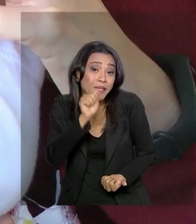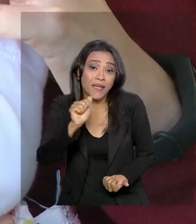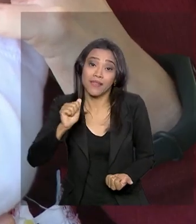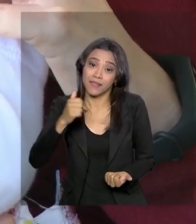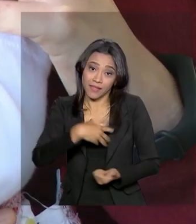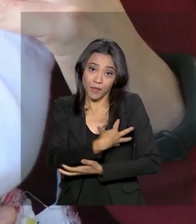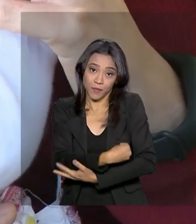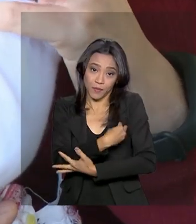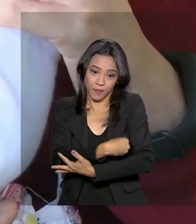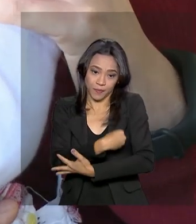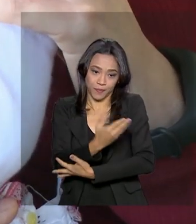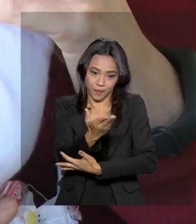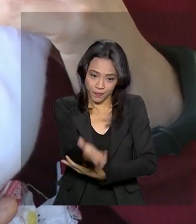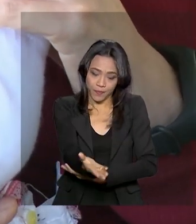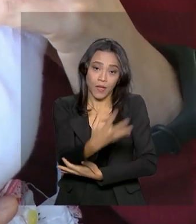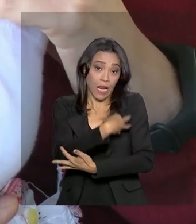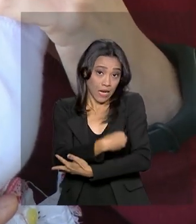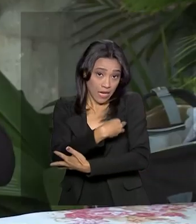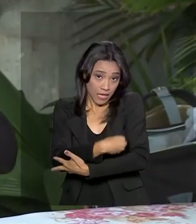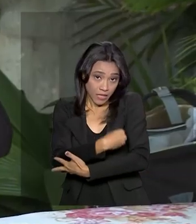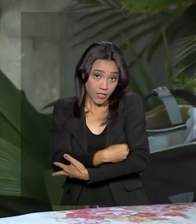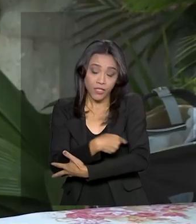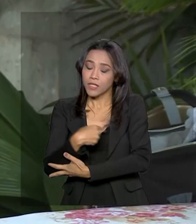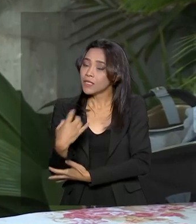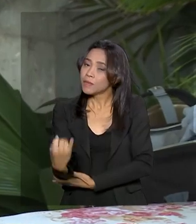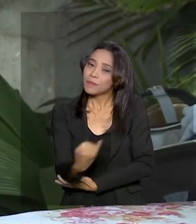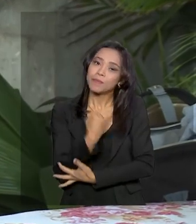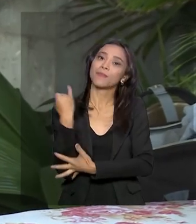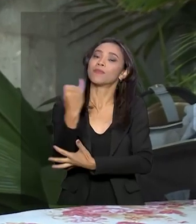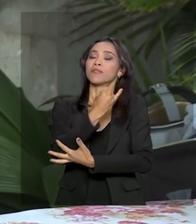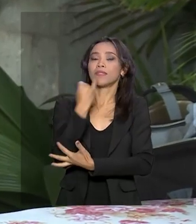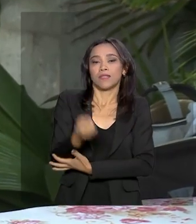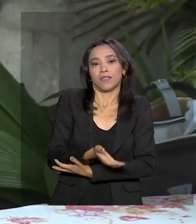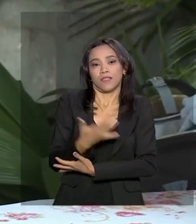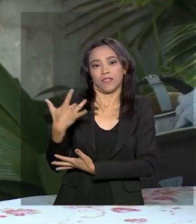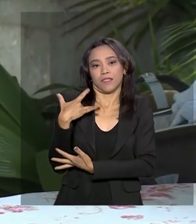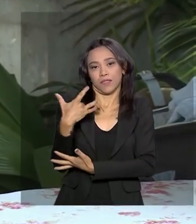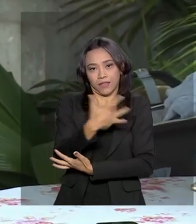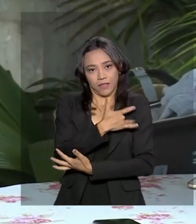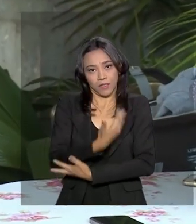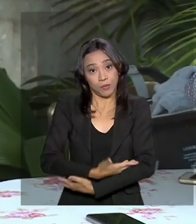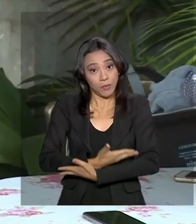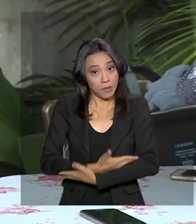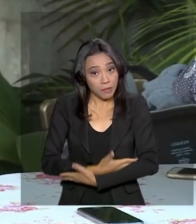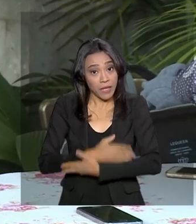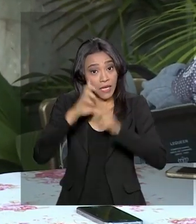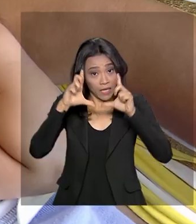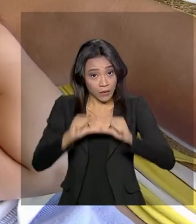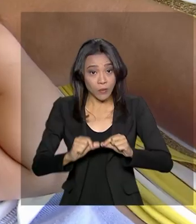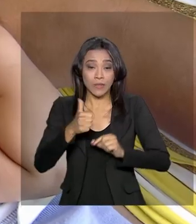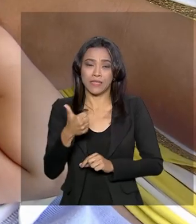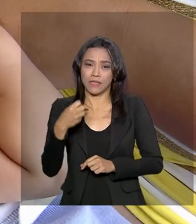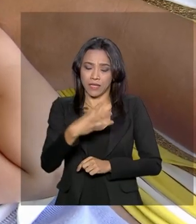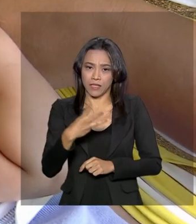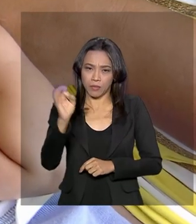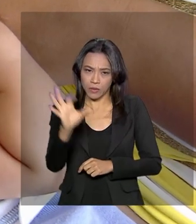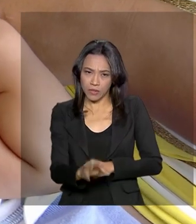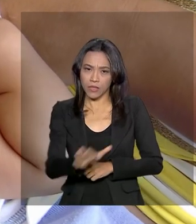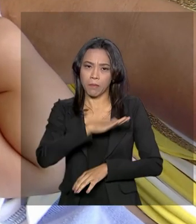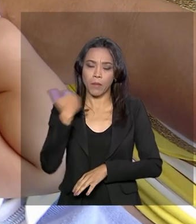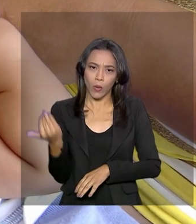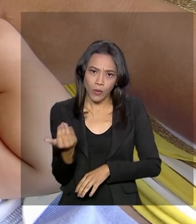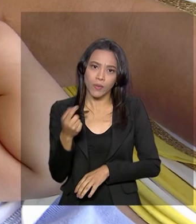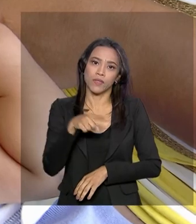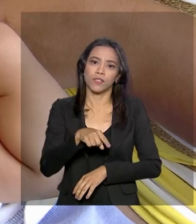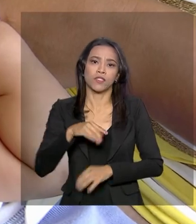estão amamentando. O leitamento materno é a melhor fonte de nutrição do bebê, sendo capaz de reduzir em 13% a mortalidade em